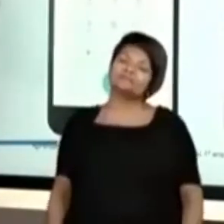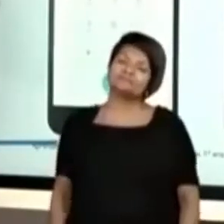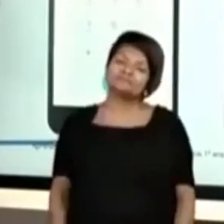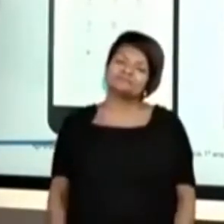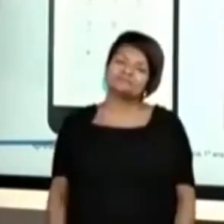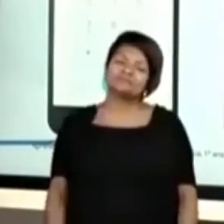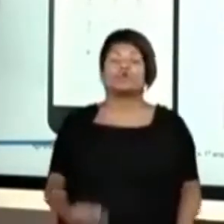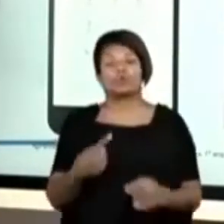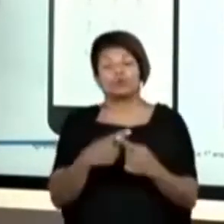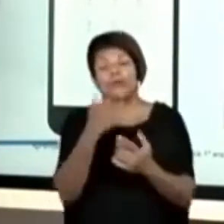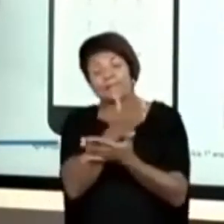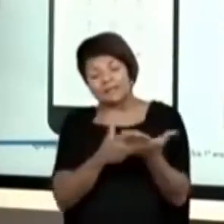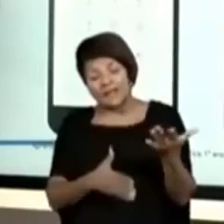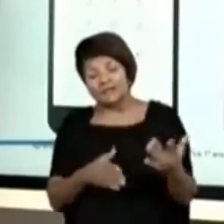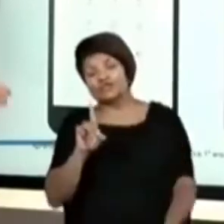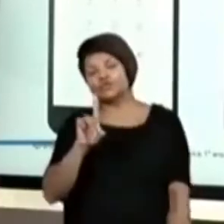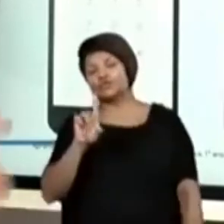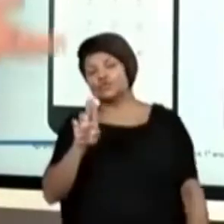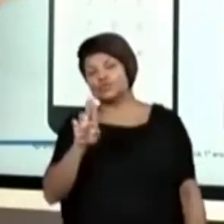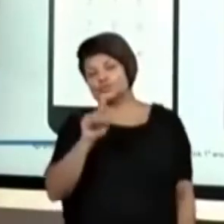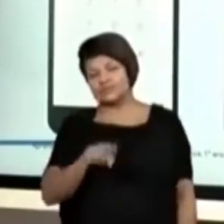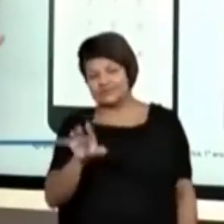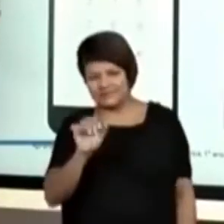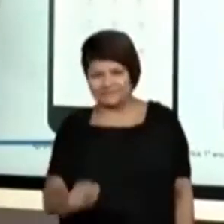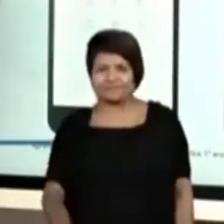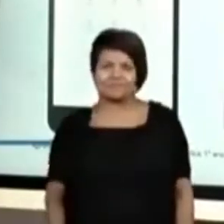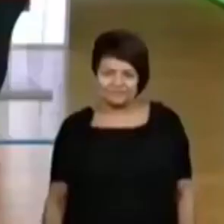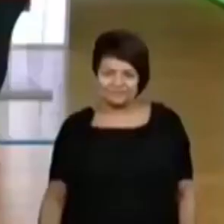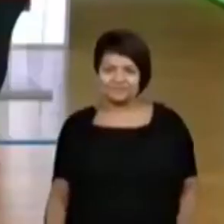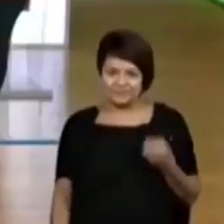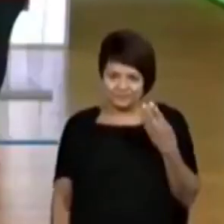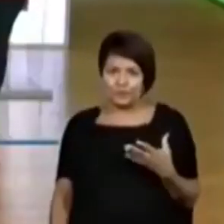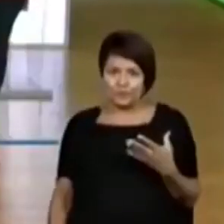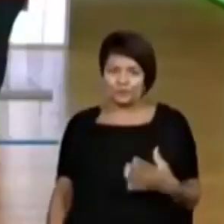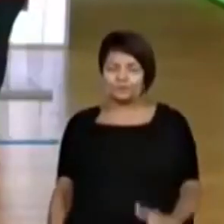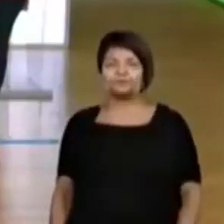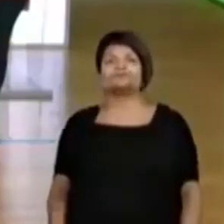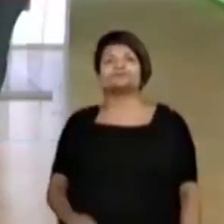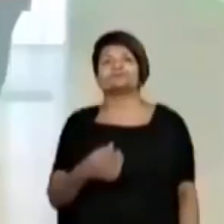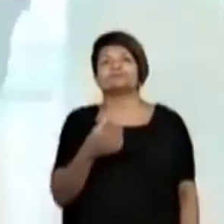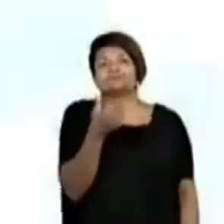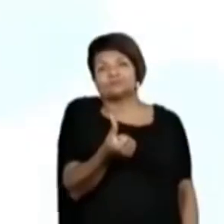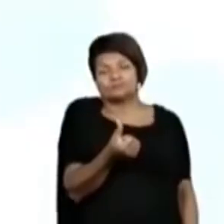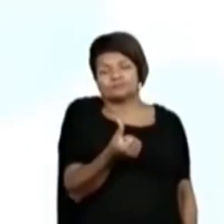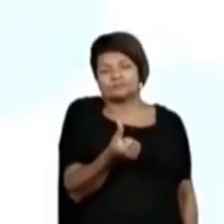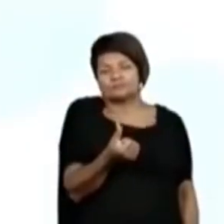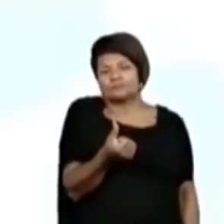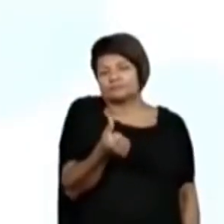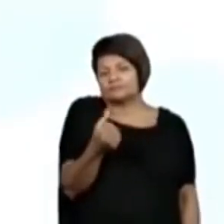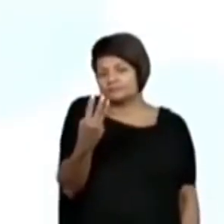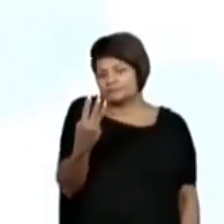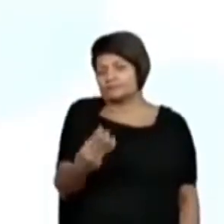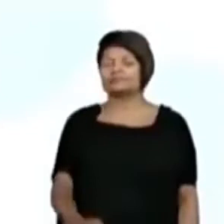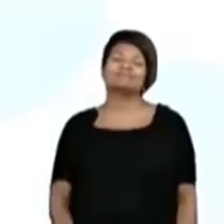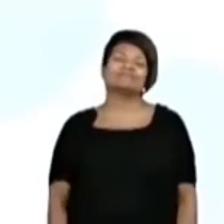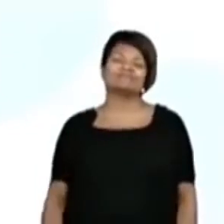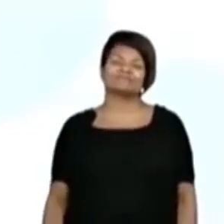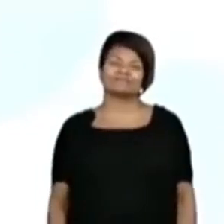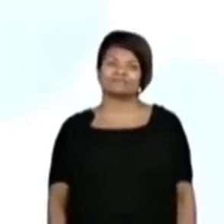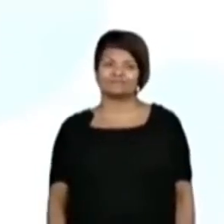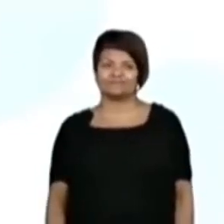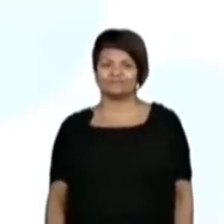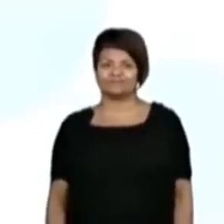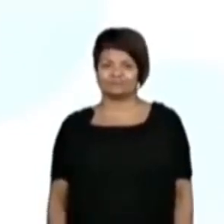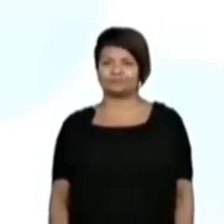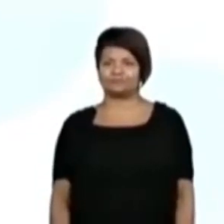também fala meia, meia dúzia, né? Então, 9, 97, 85, 11, meia, 3. Mas